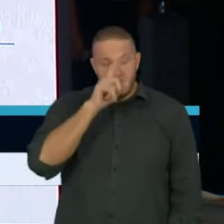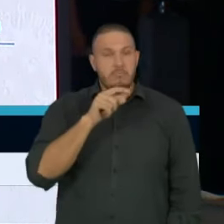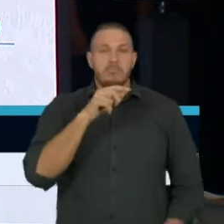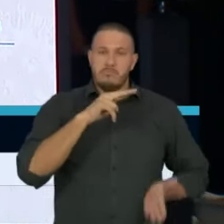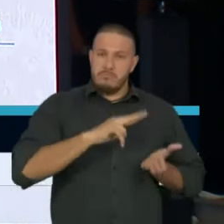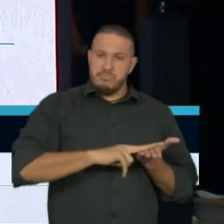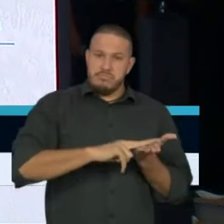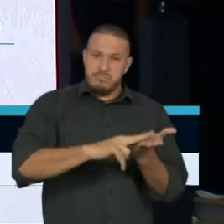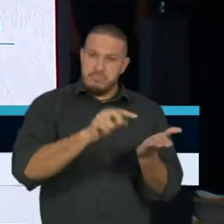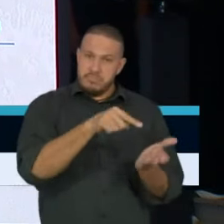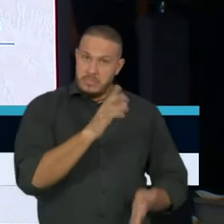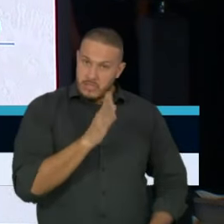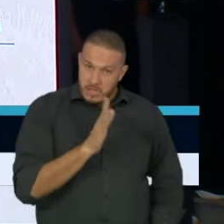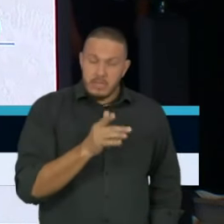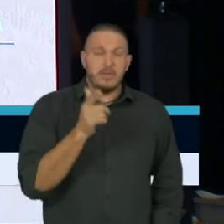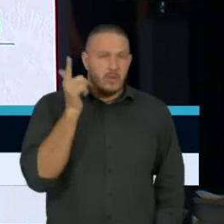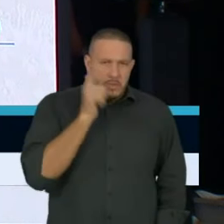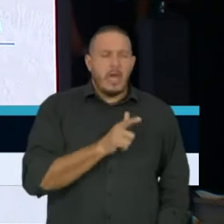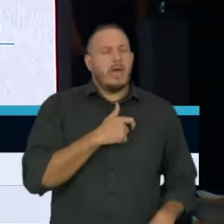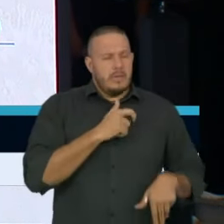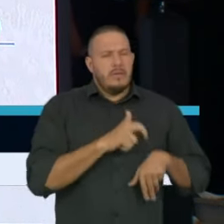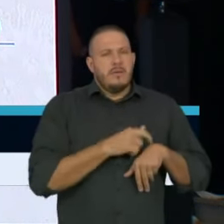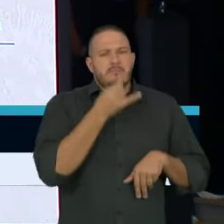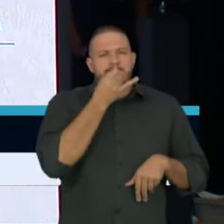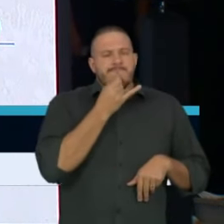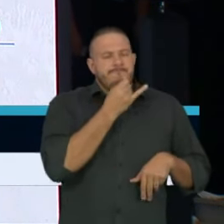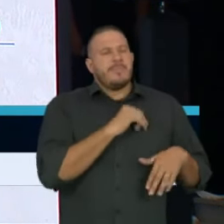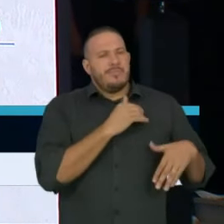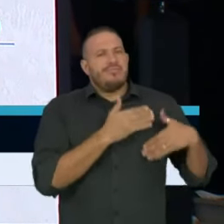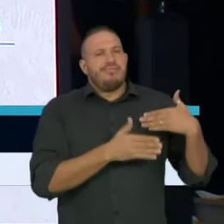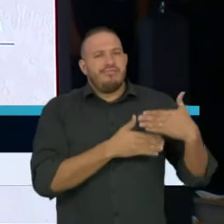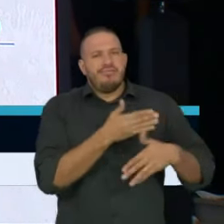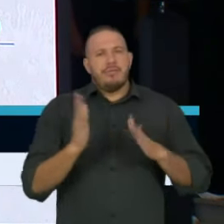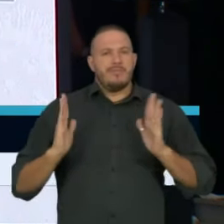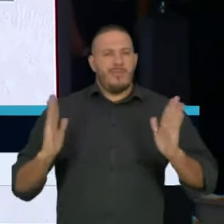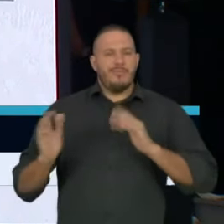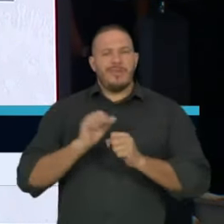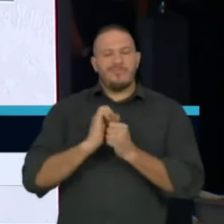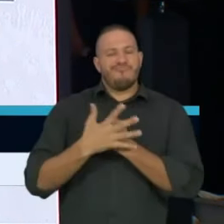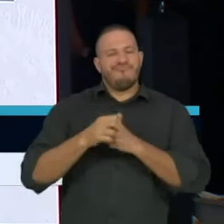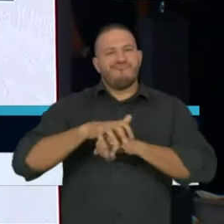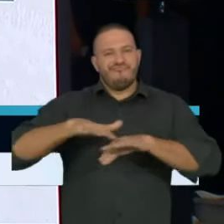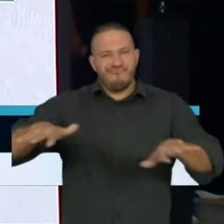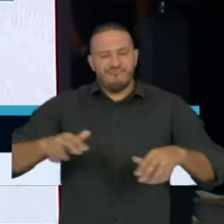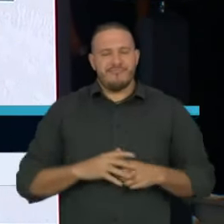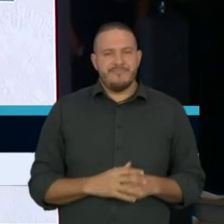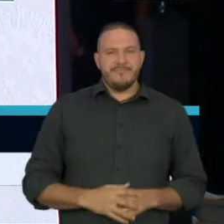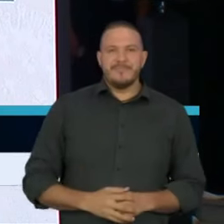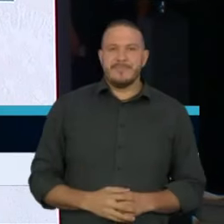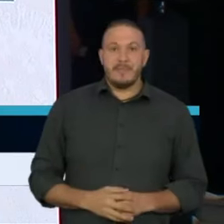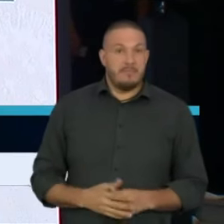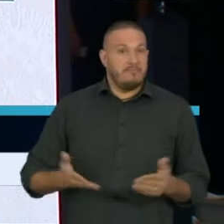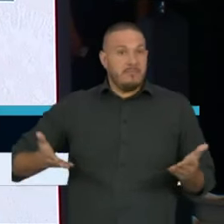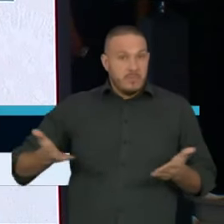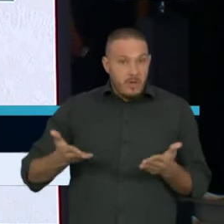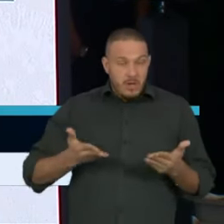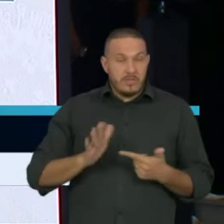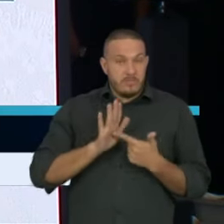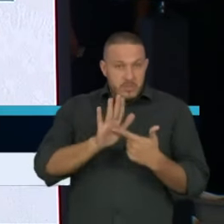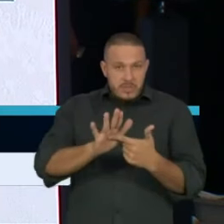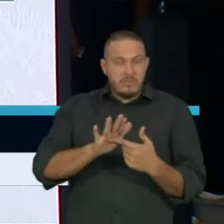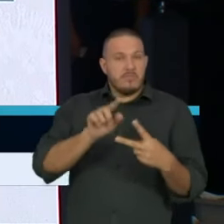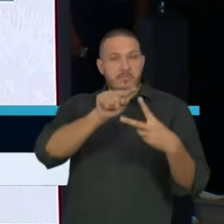conseguir atravessar aí a epidemia. Próximo. Quando nós aplicamos dois